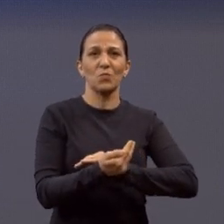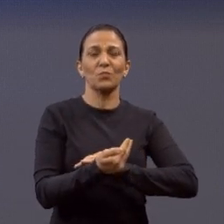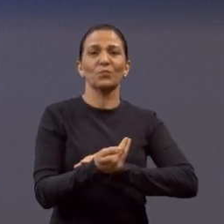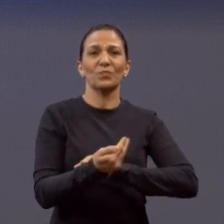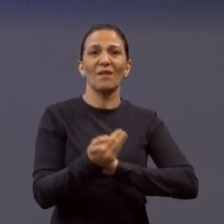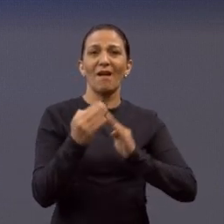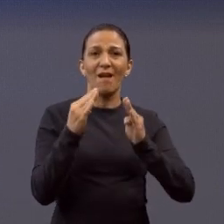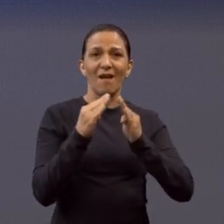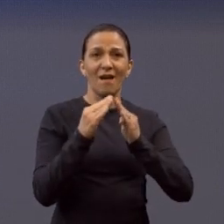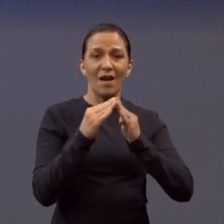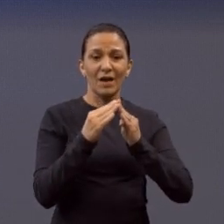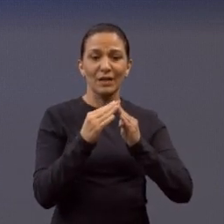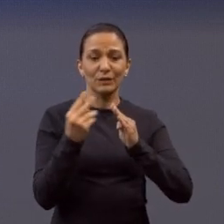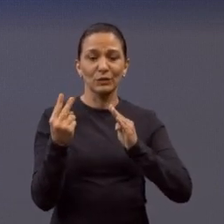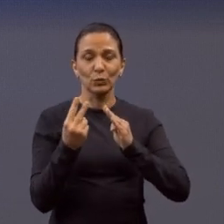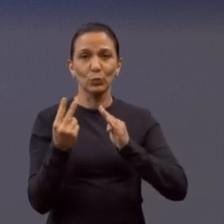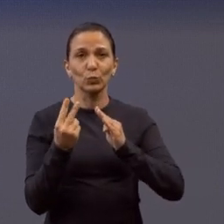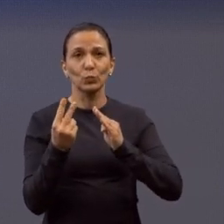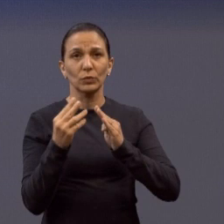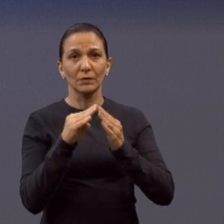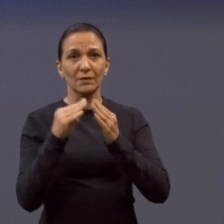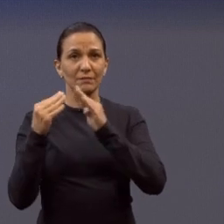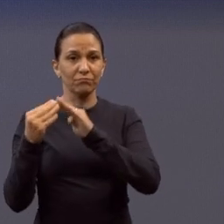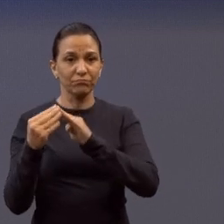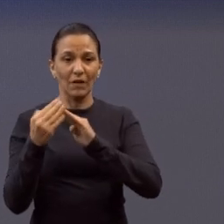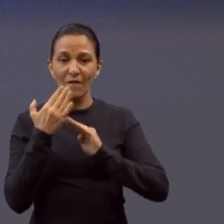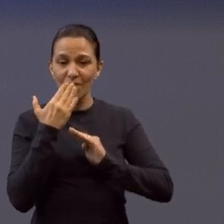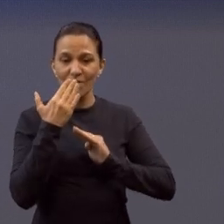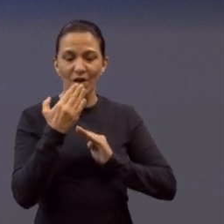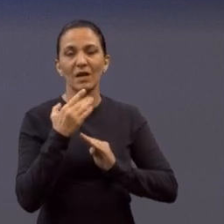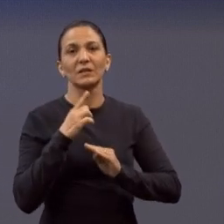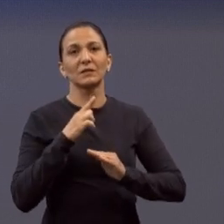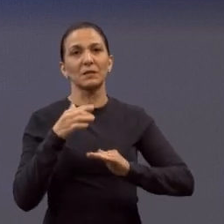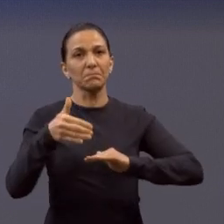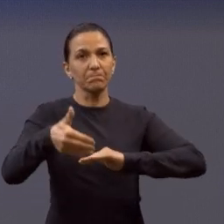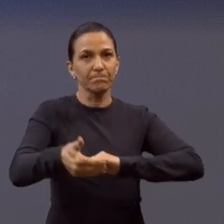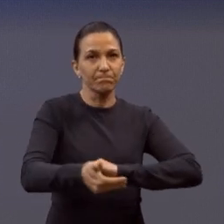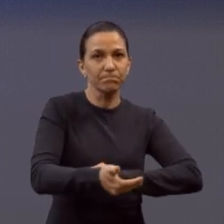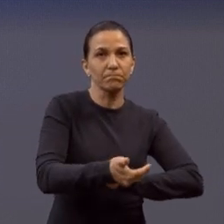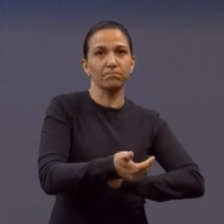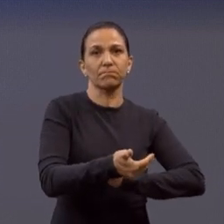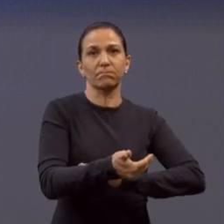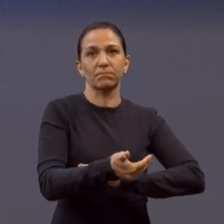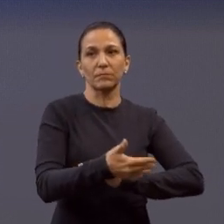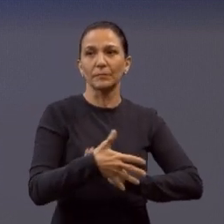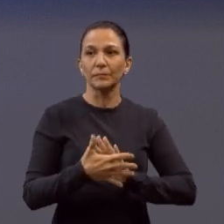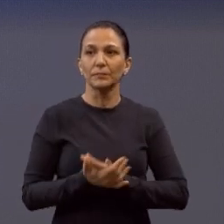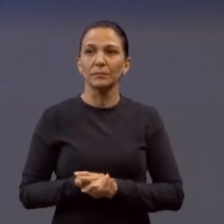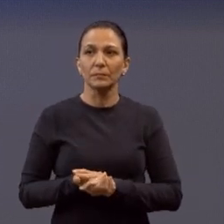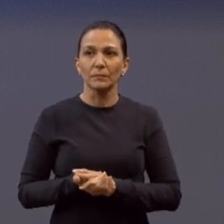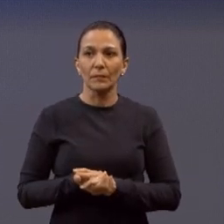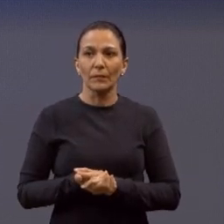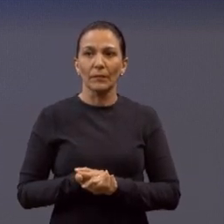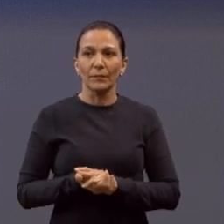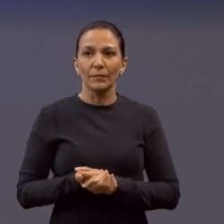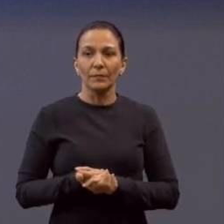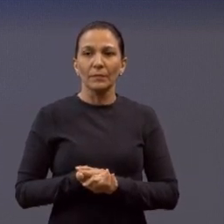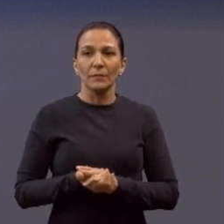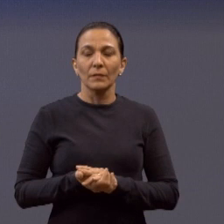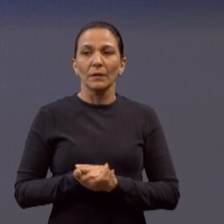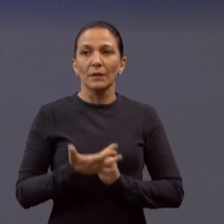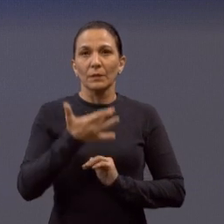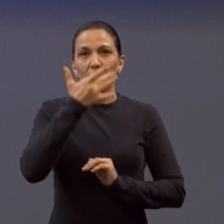duas casas ali. O que acontece, João? Pessoas lavam seus